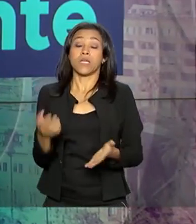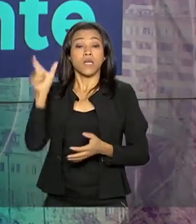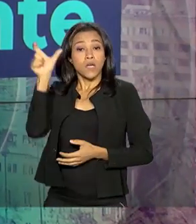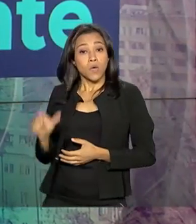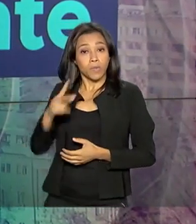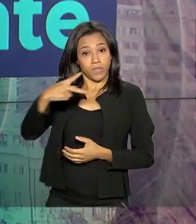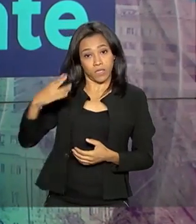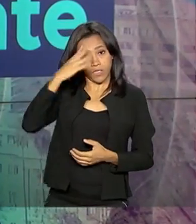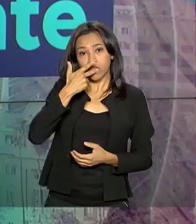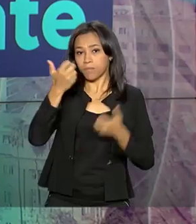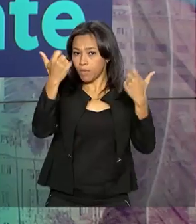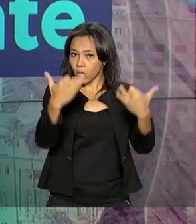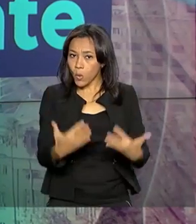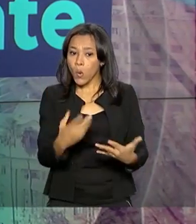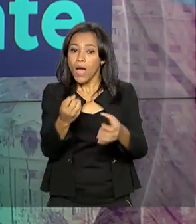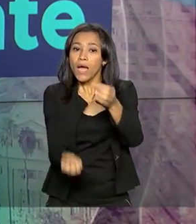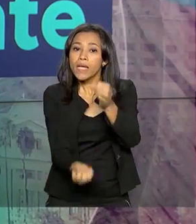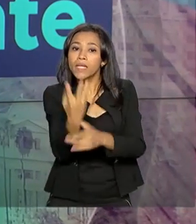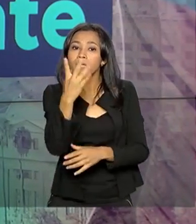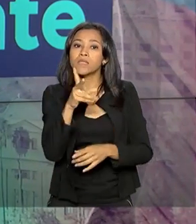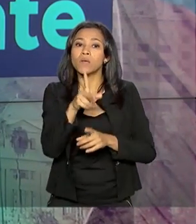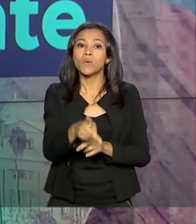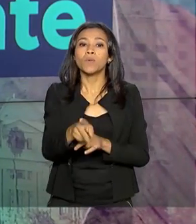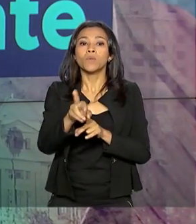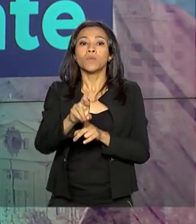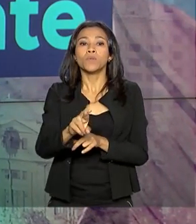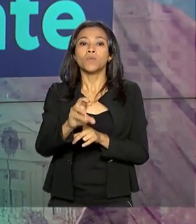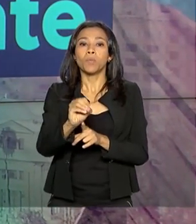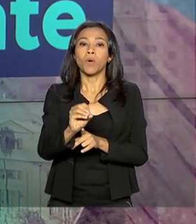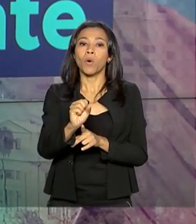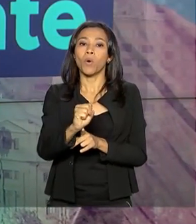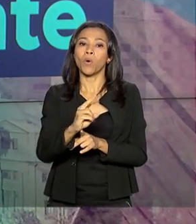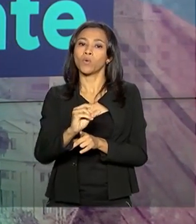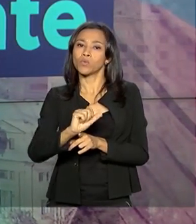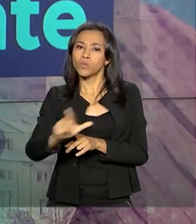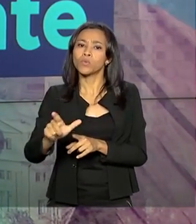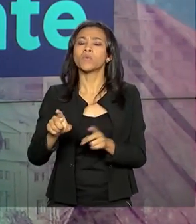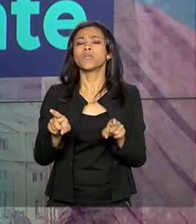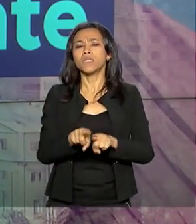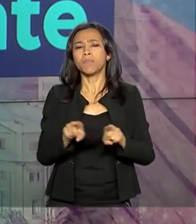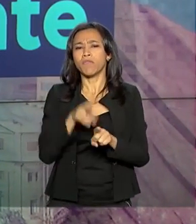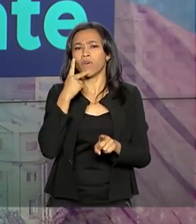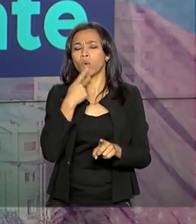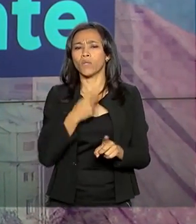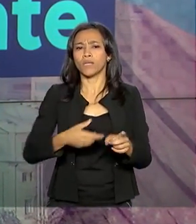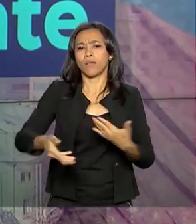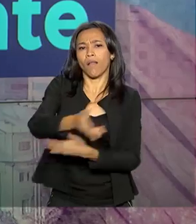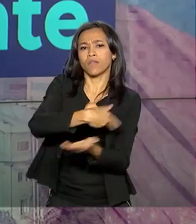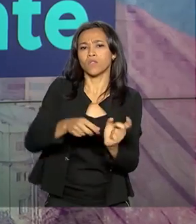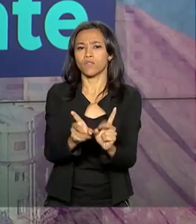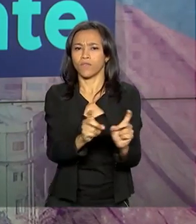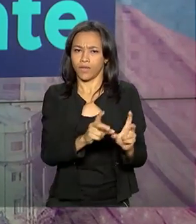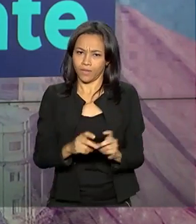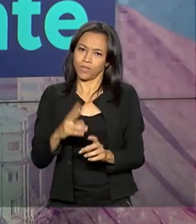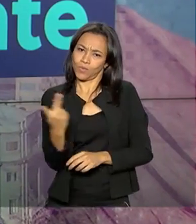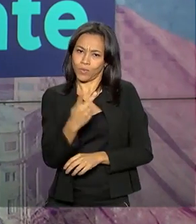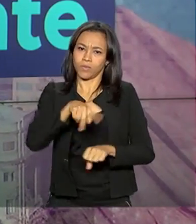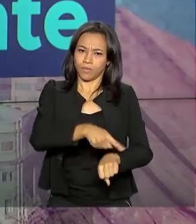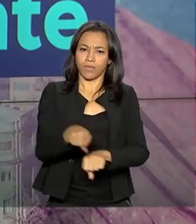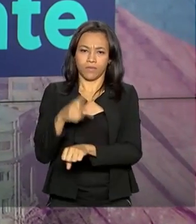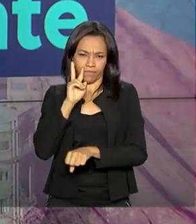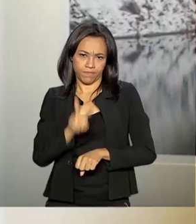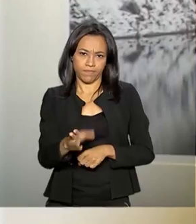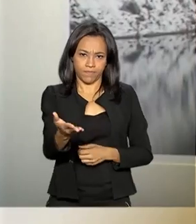a criação do ProSul, Fórum para o Progresso da América do Sul e também sobre as relações comerciais entre Brasil e Chile. Vamos ver.